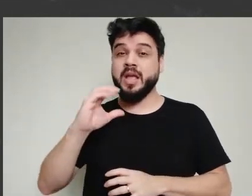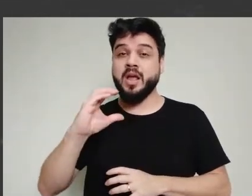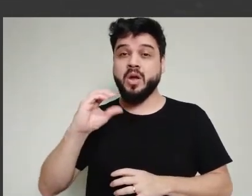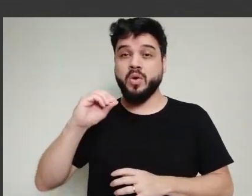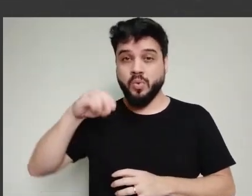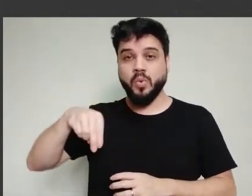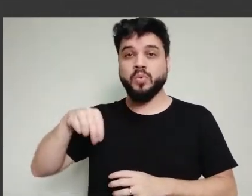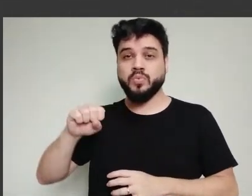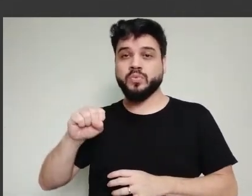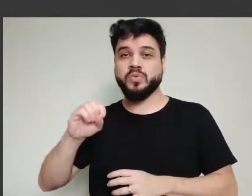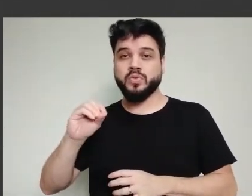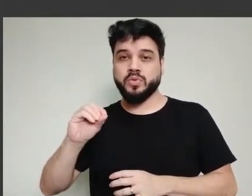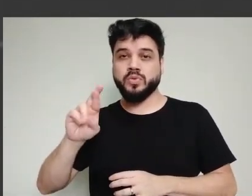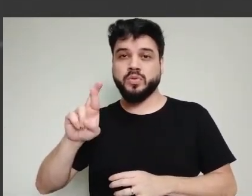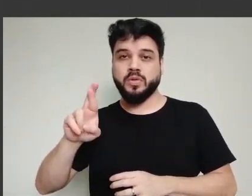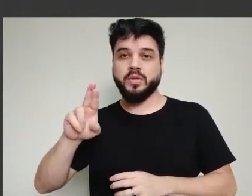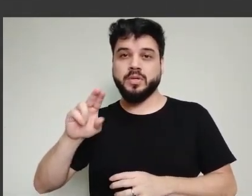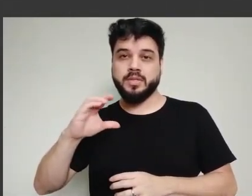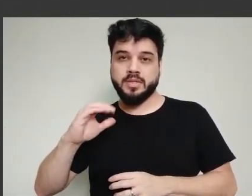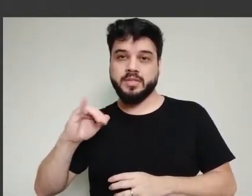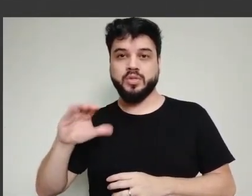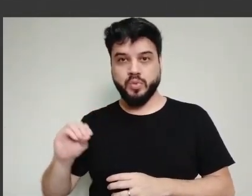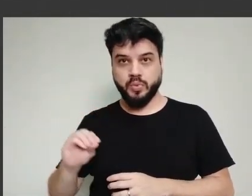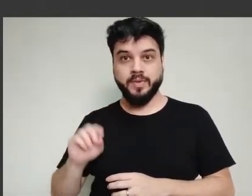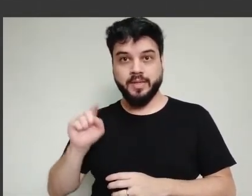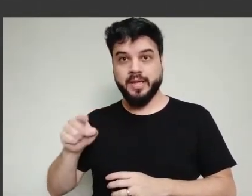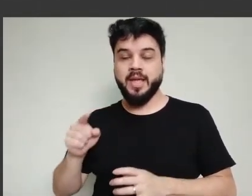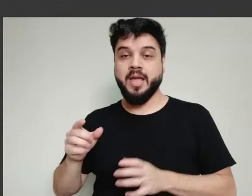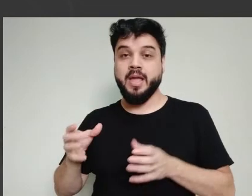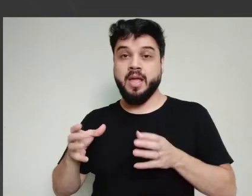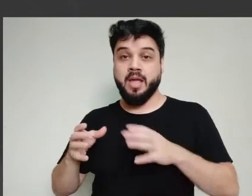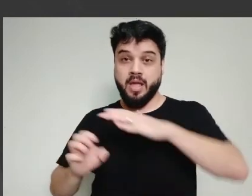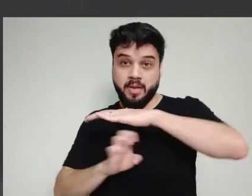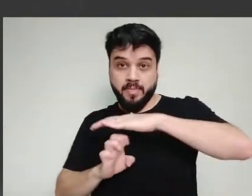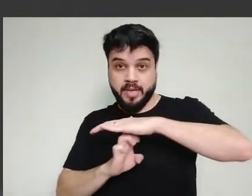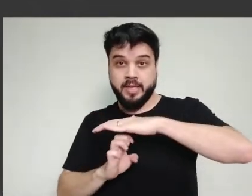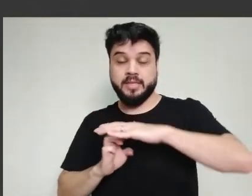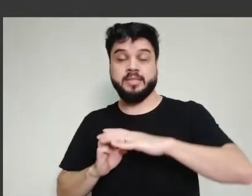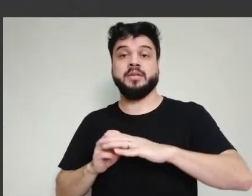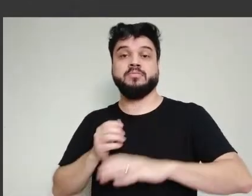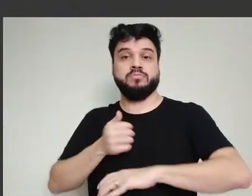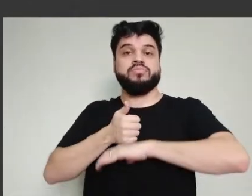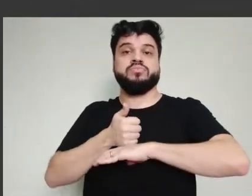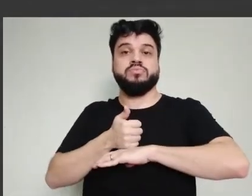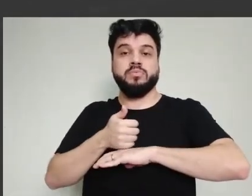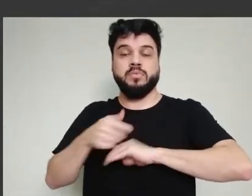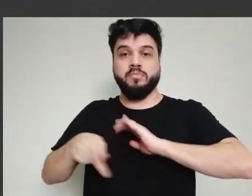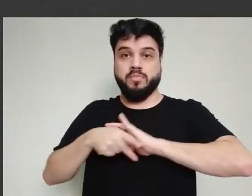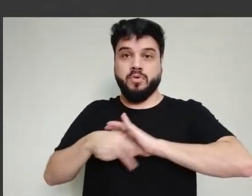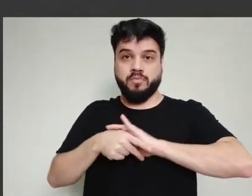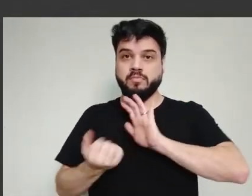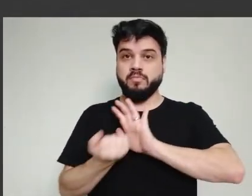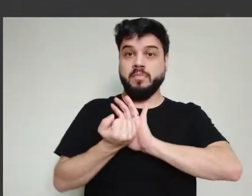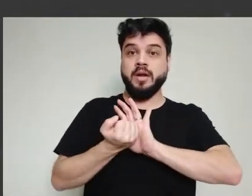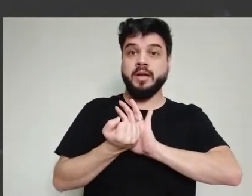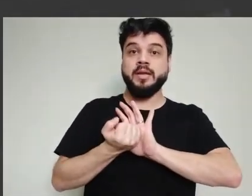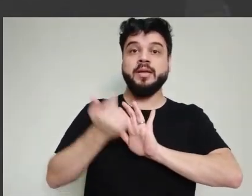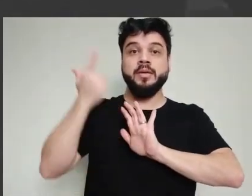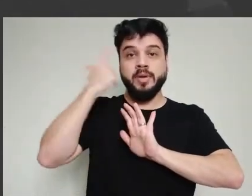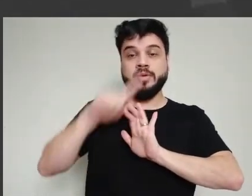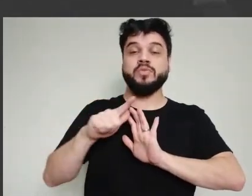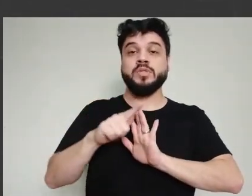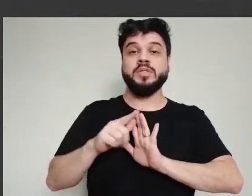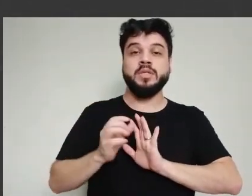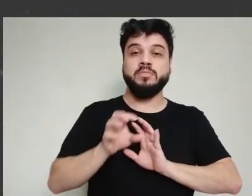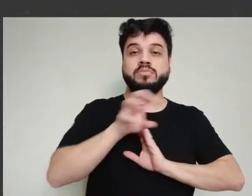tidas como empresas sede para a produção daquela vacina e dali ajudar a distribuição, porque esse é um problema sério.